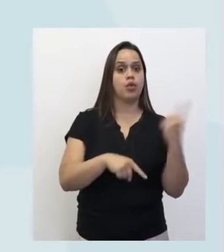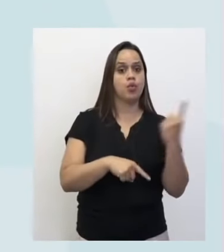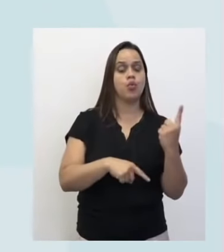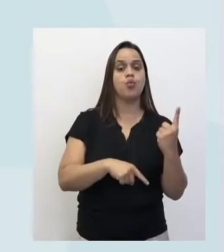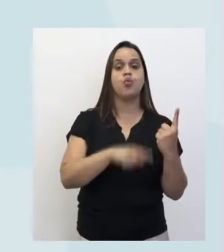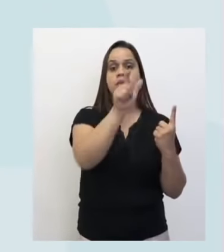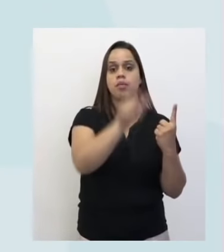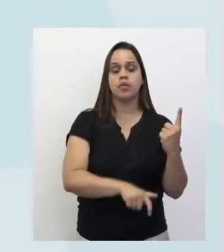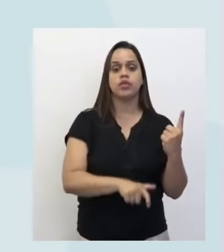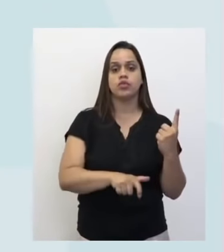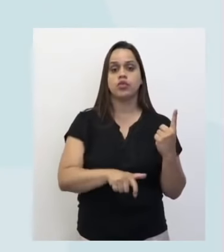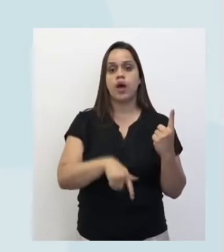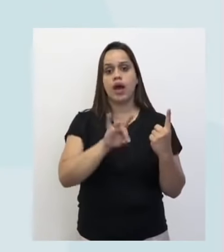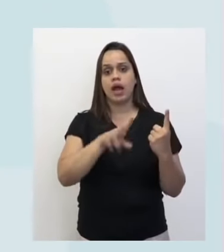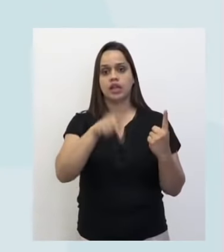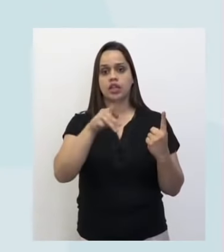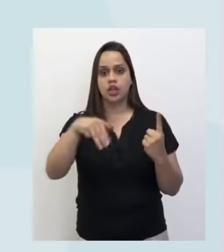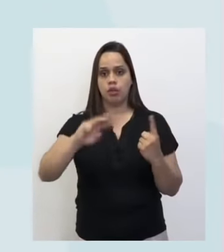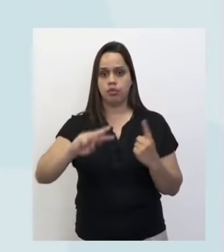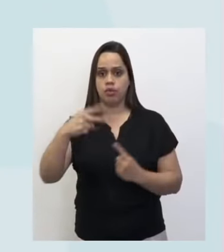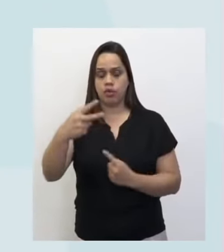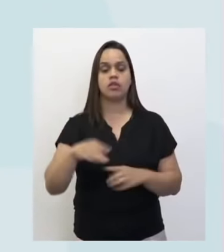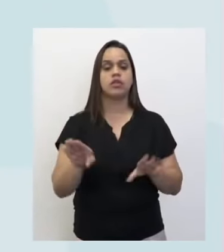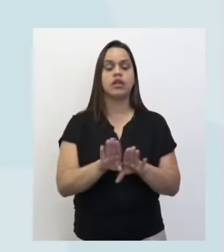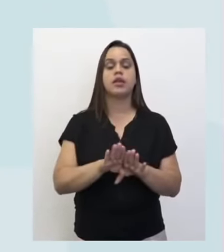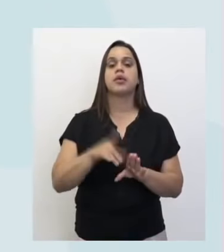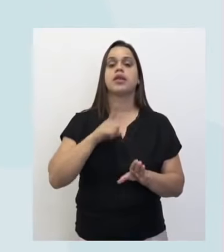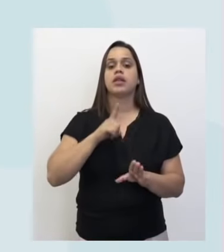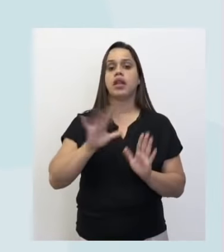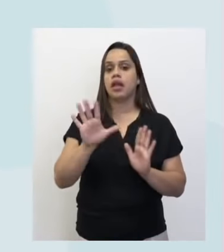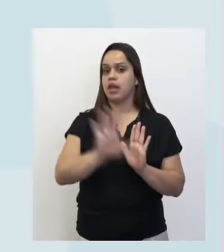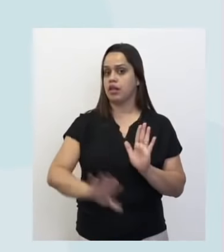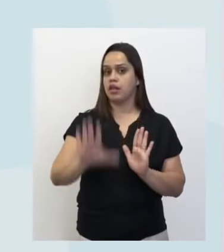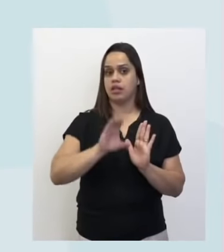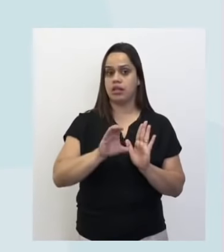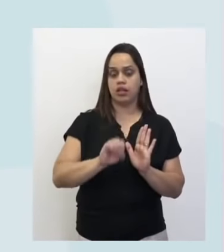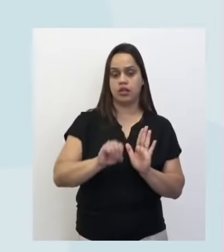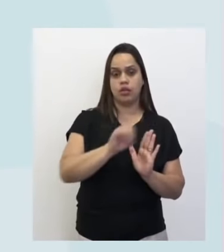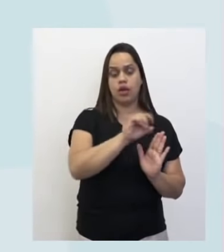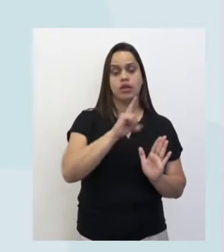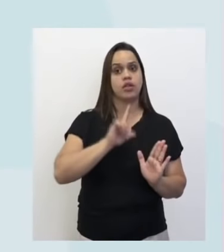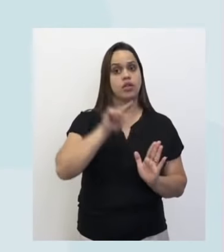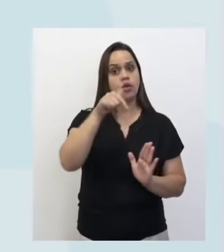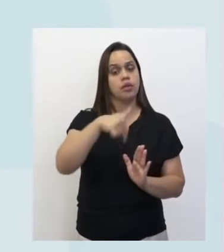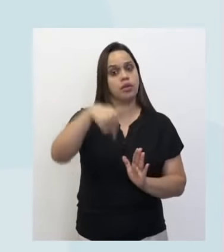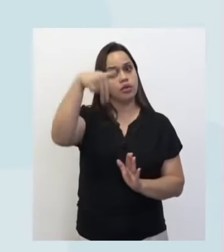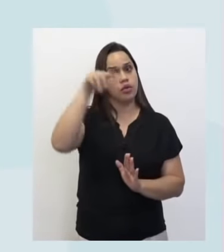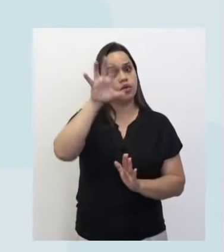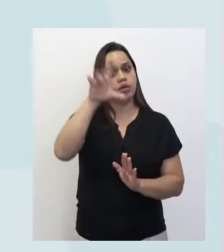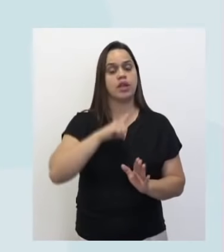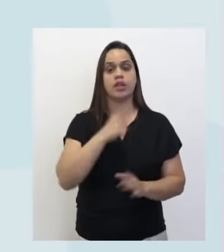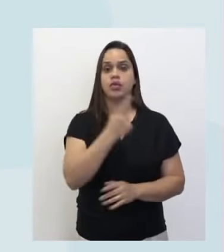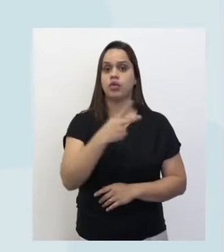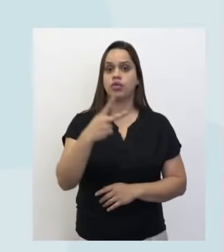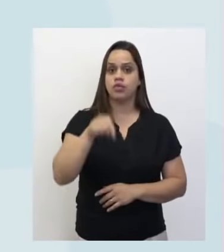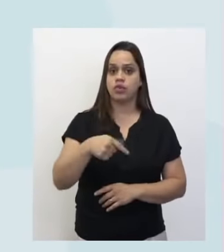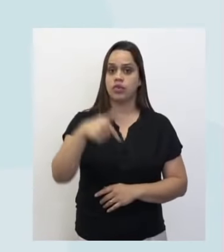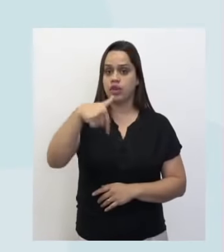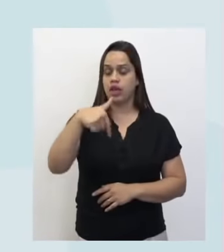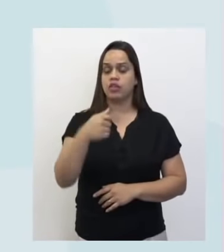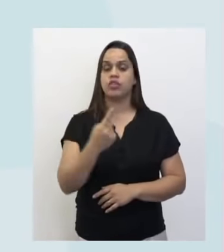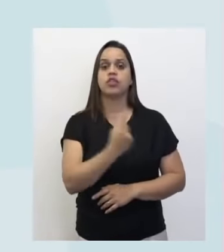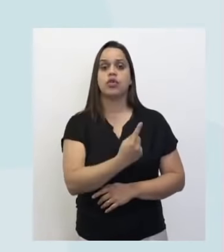envolve região centro-oeste e outras partes da região norte, nós temos em torno de 2,7 a 12,6 habitantes